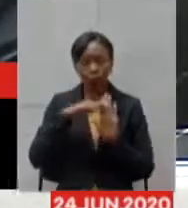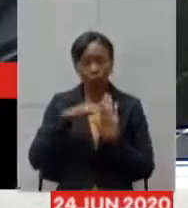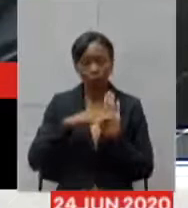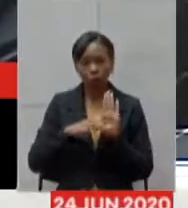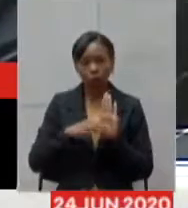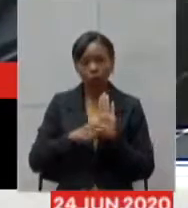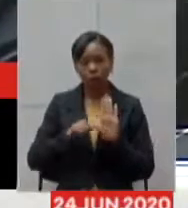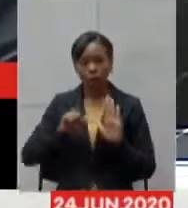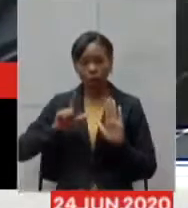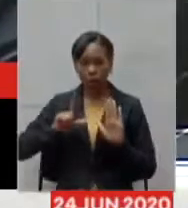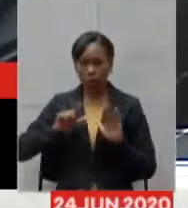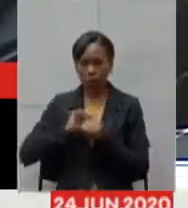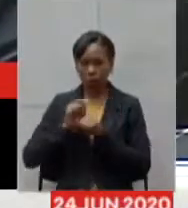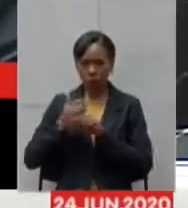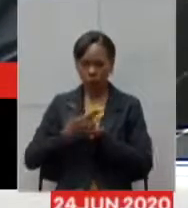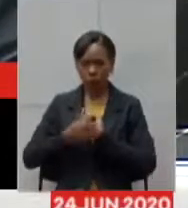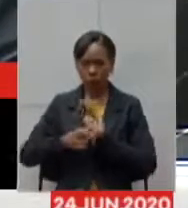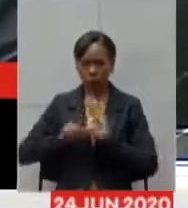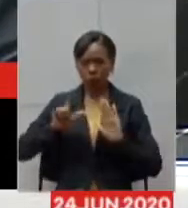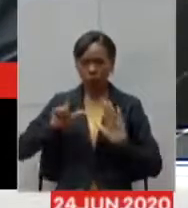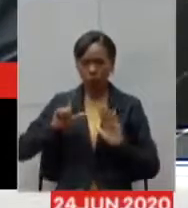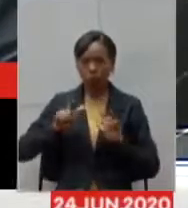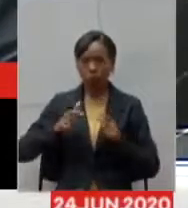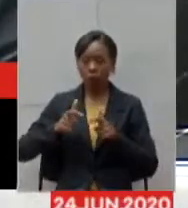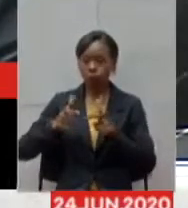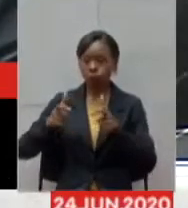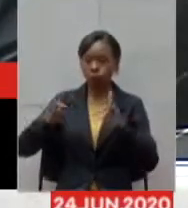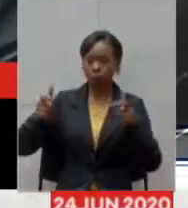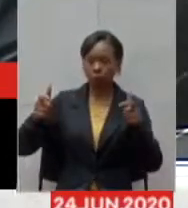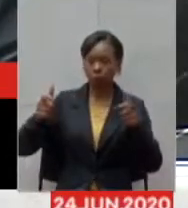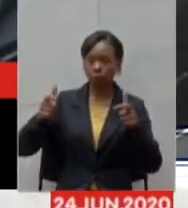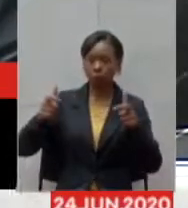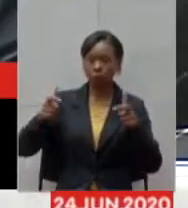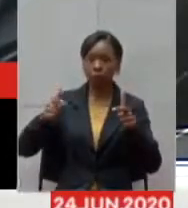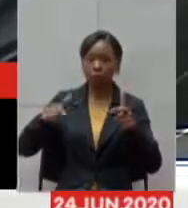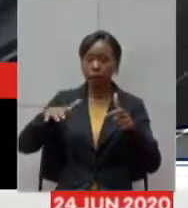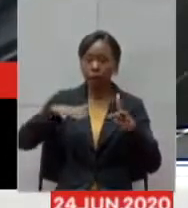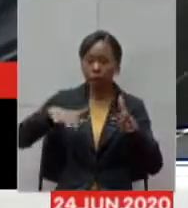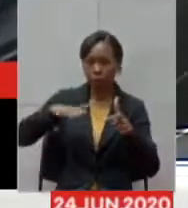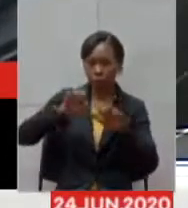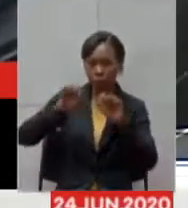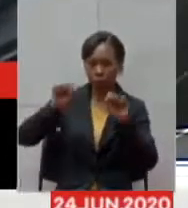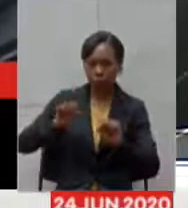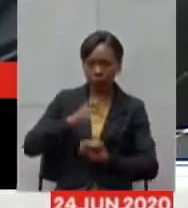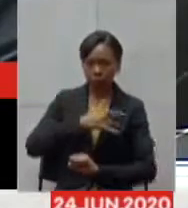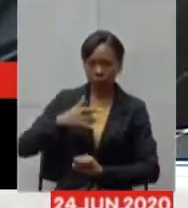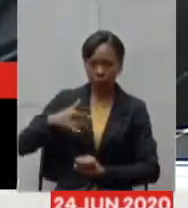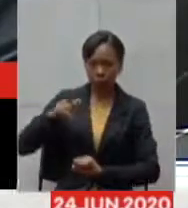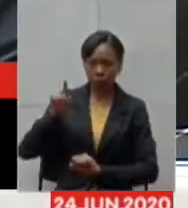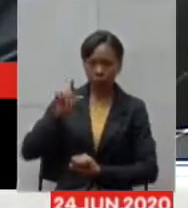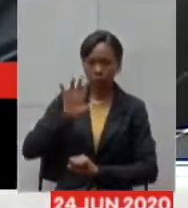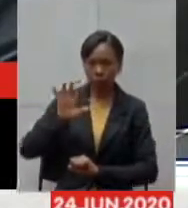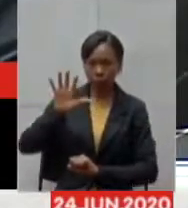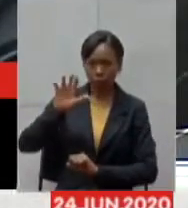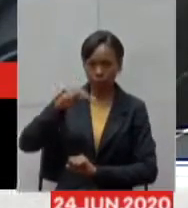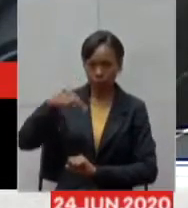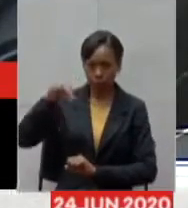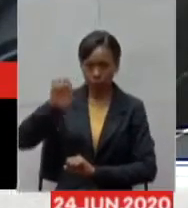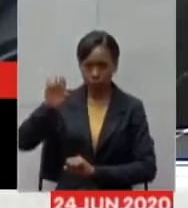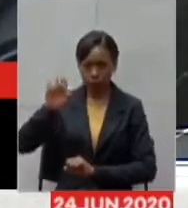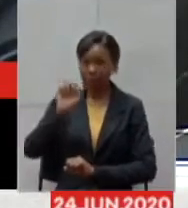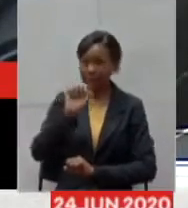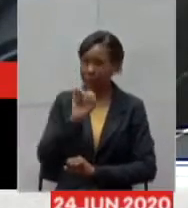esse ano nós expandimos a rede SAMU para a região noroeste se não conseguimos ainda esse ano